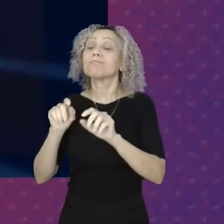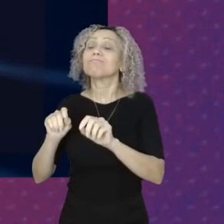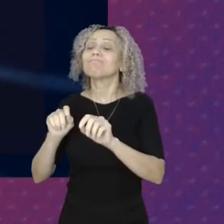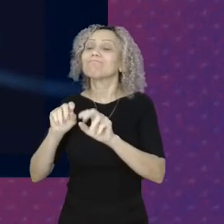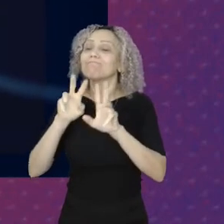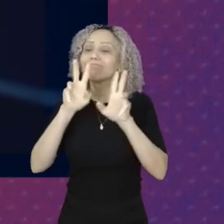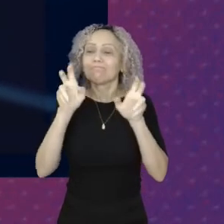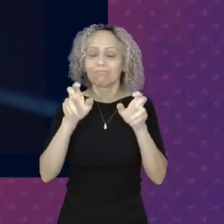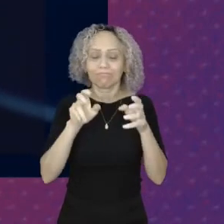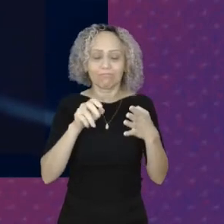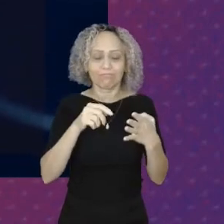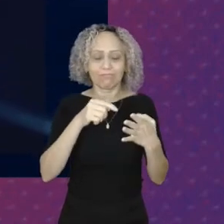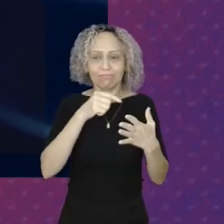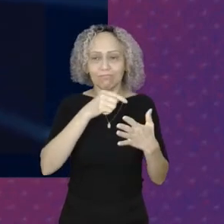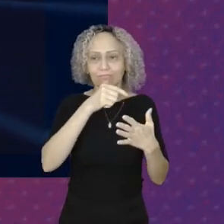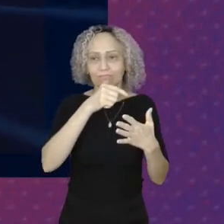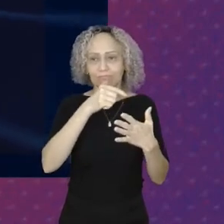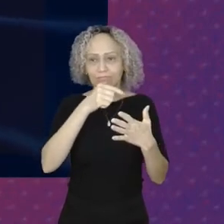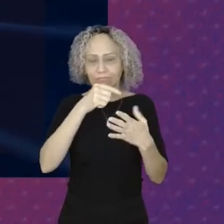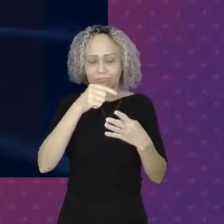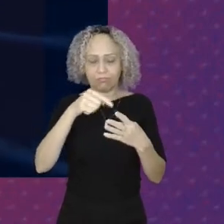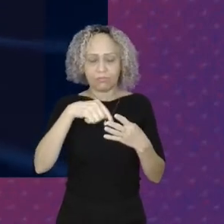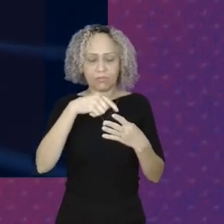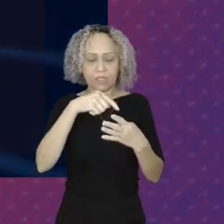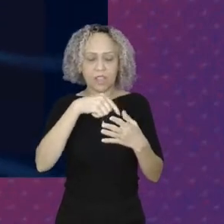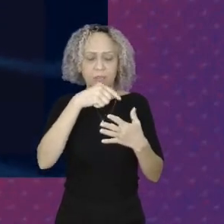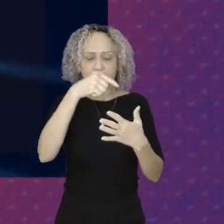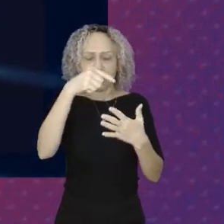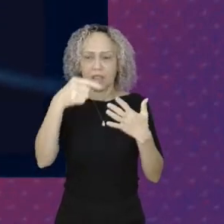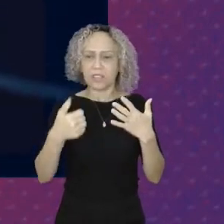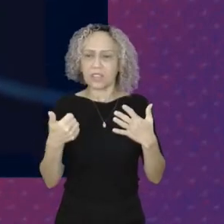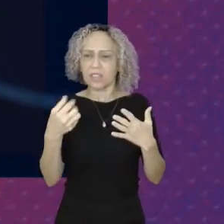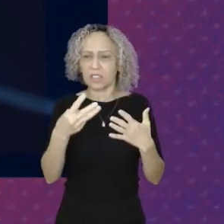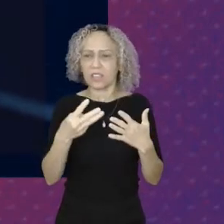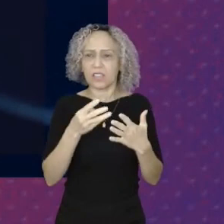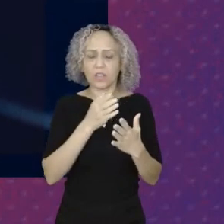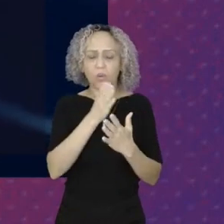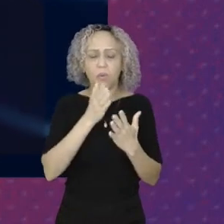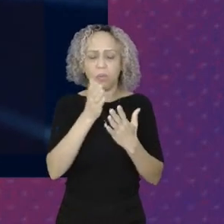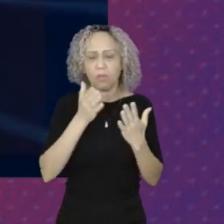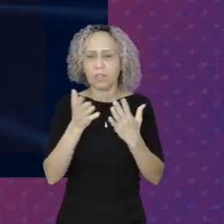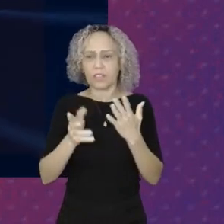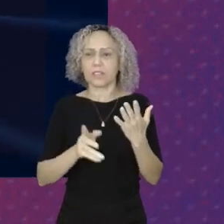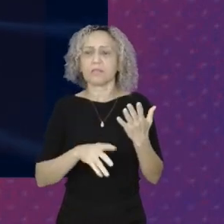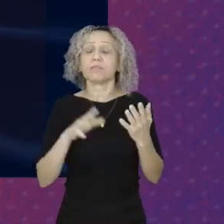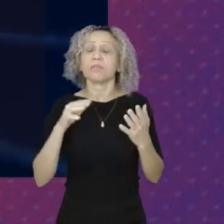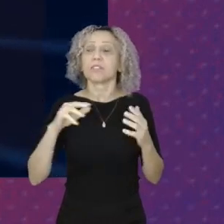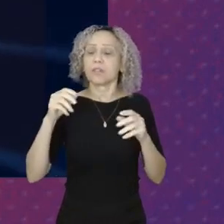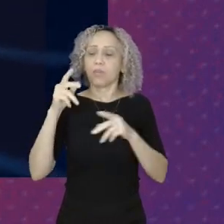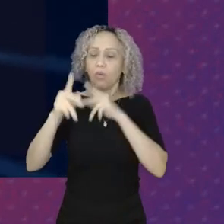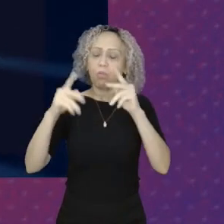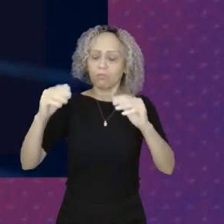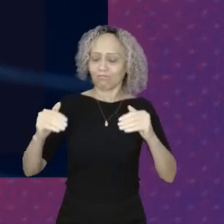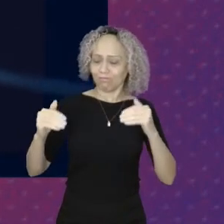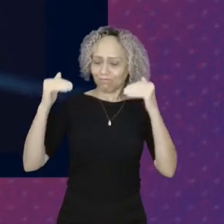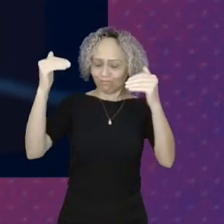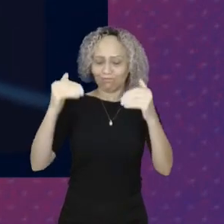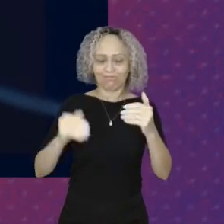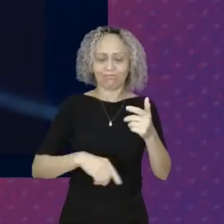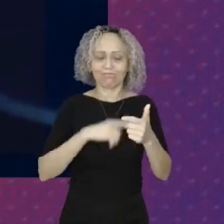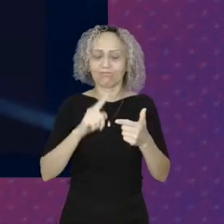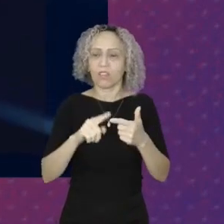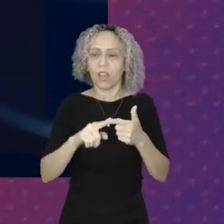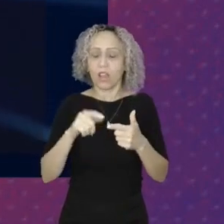Políticos Dentre eles O eixo Da democracia Participativa E soberania Popular Poder e participação